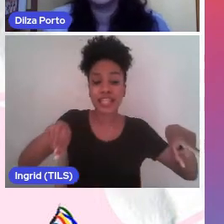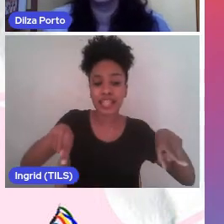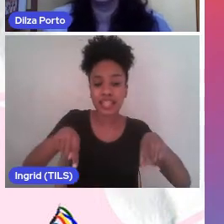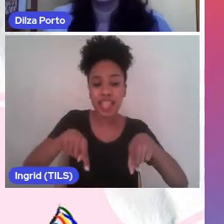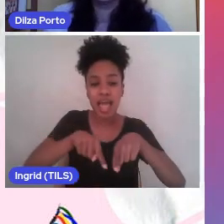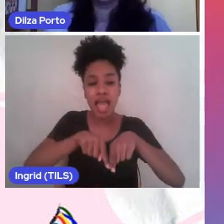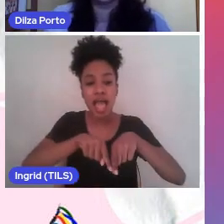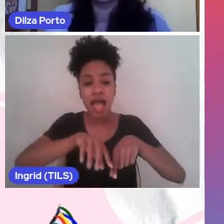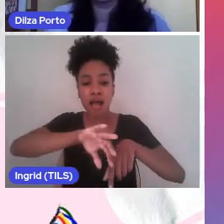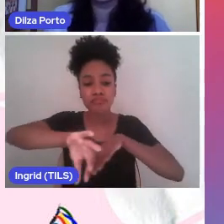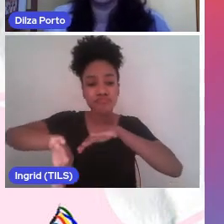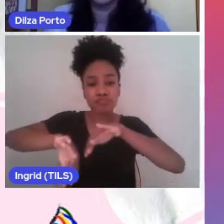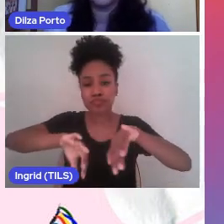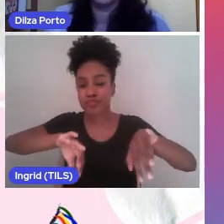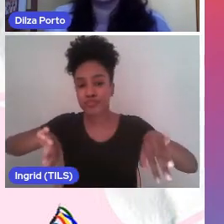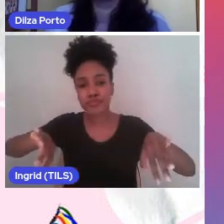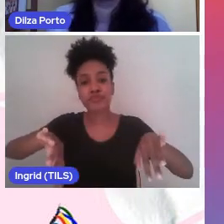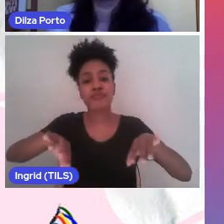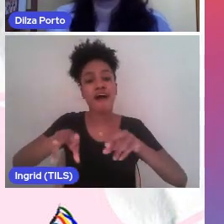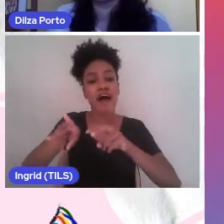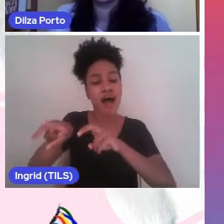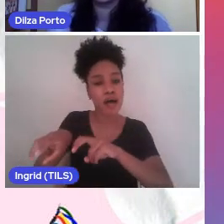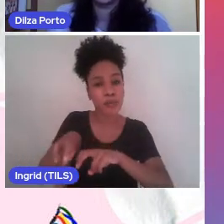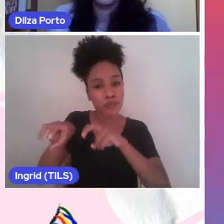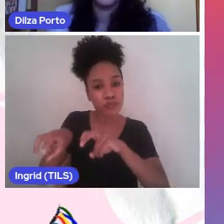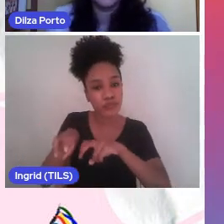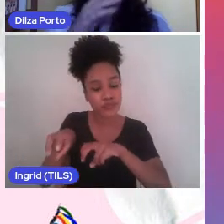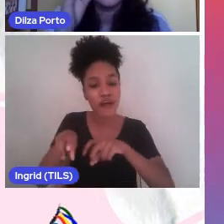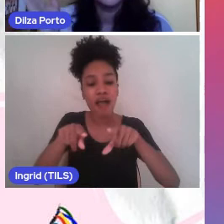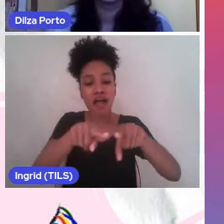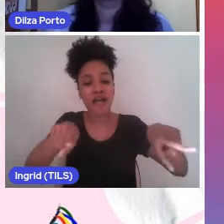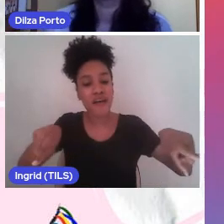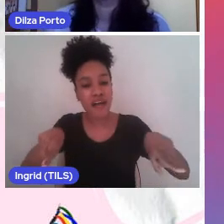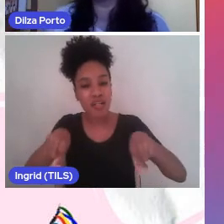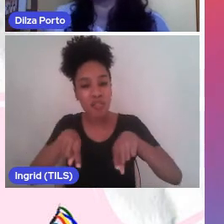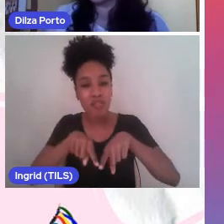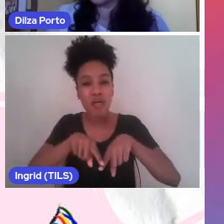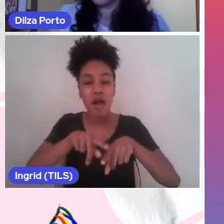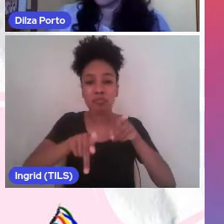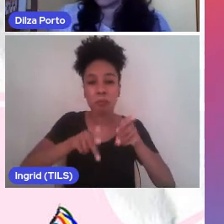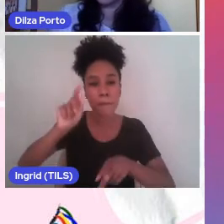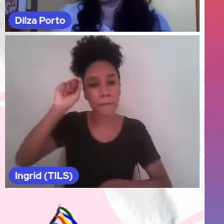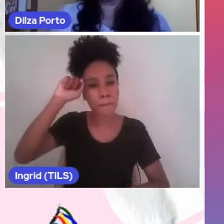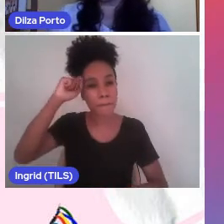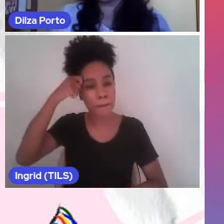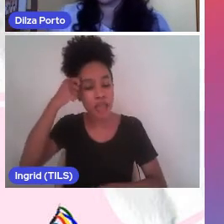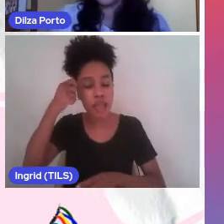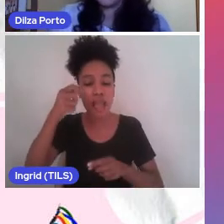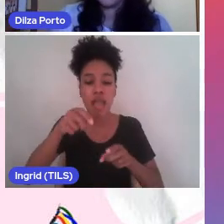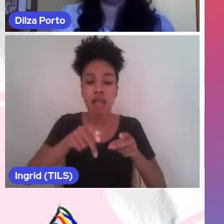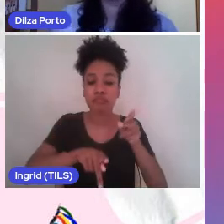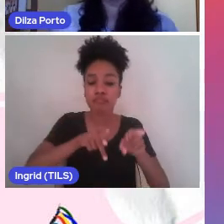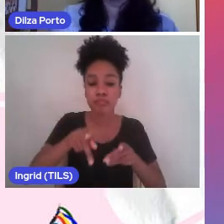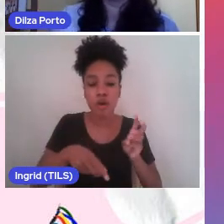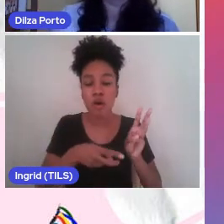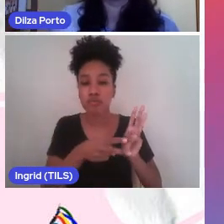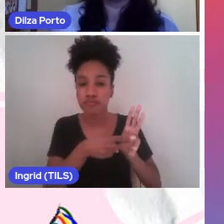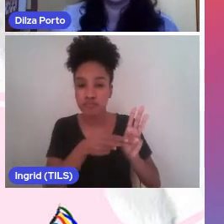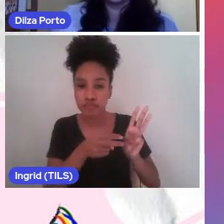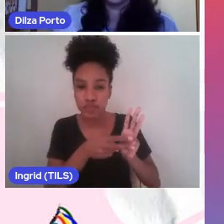agrária, territórios quilombolas, territórios indígenas, divisão territorial do Estado Nacional,